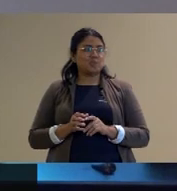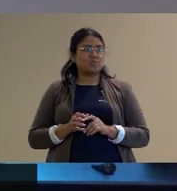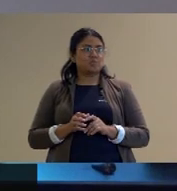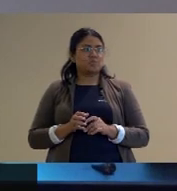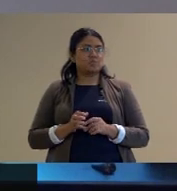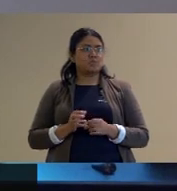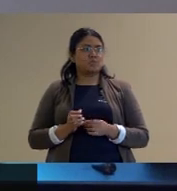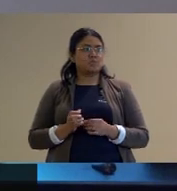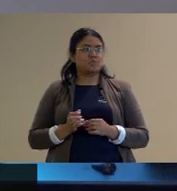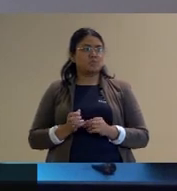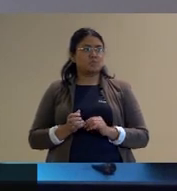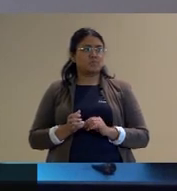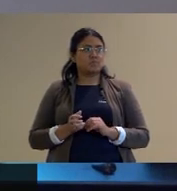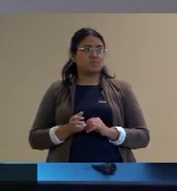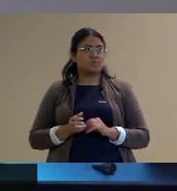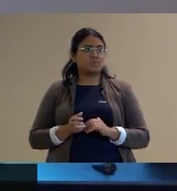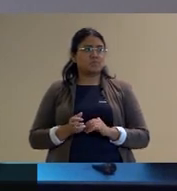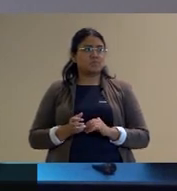para as crianças